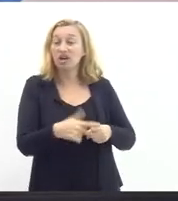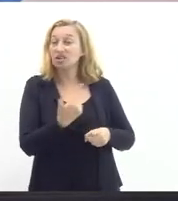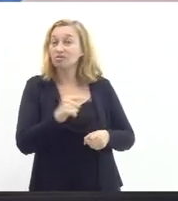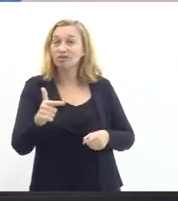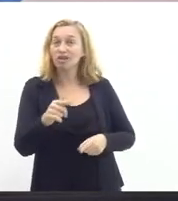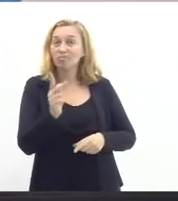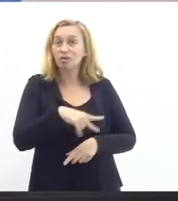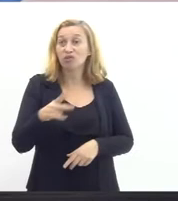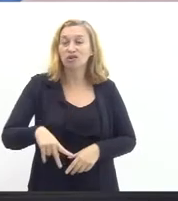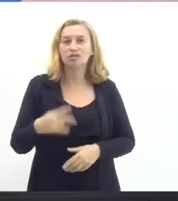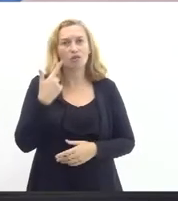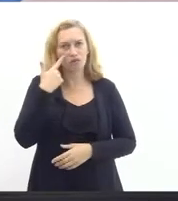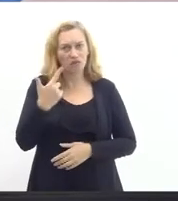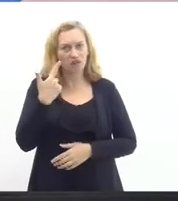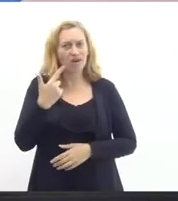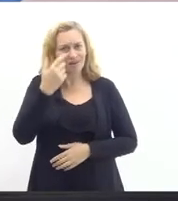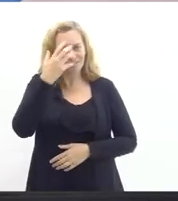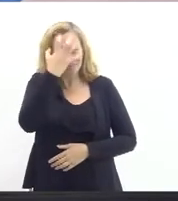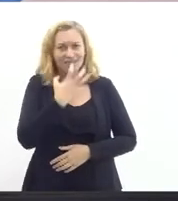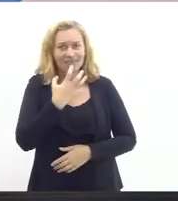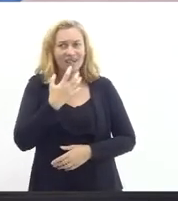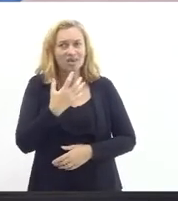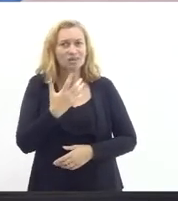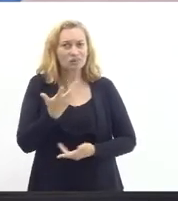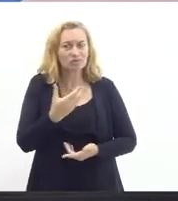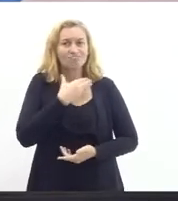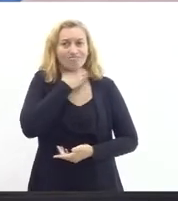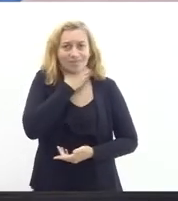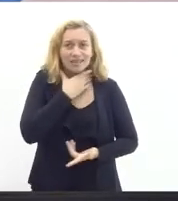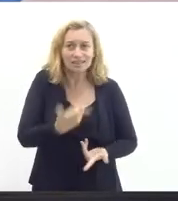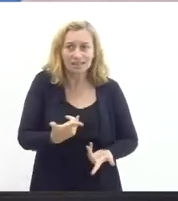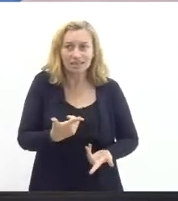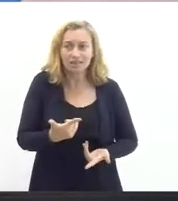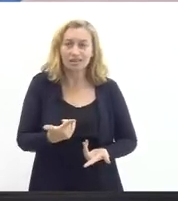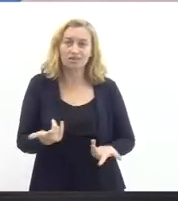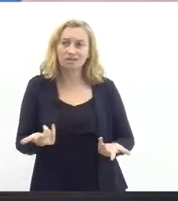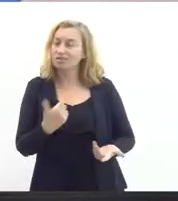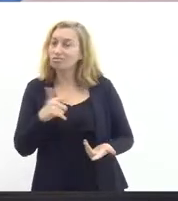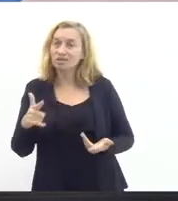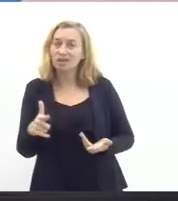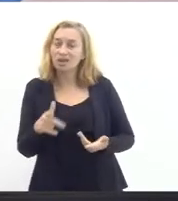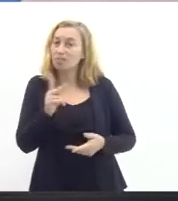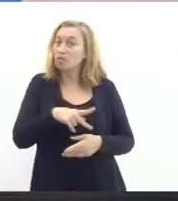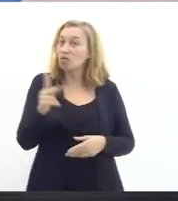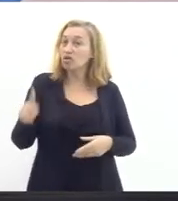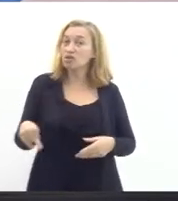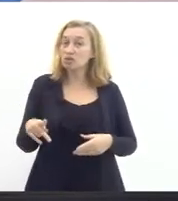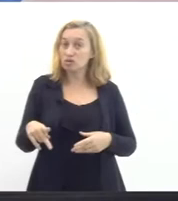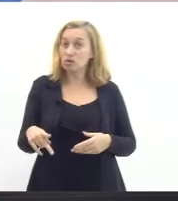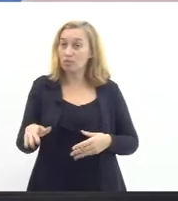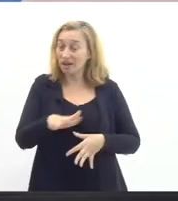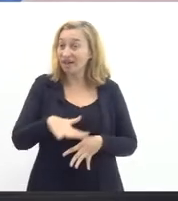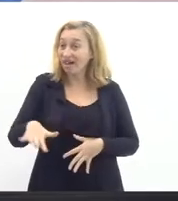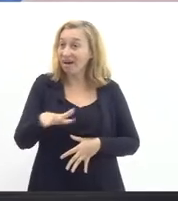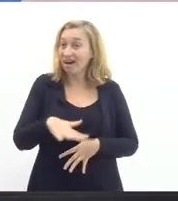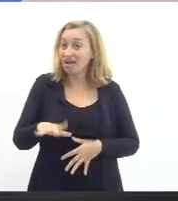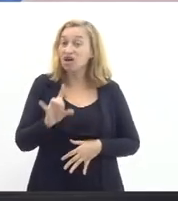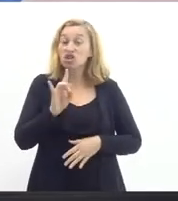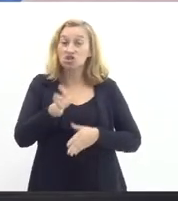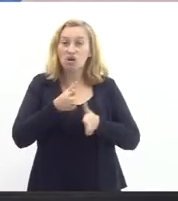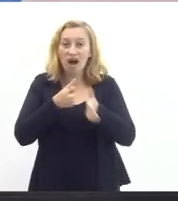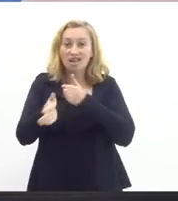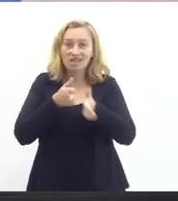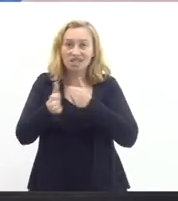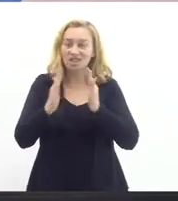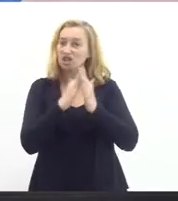olha a gravidade da gente não formar força de trabalho qualificada especialmente para aquele que só consegue ter acesso através da